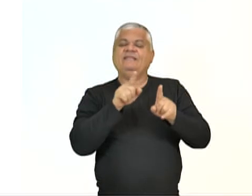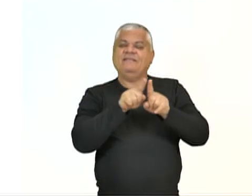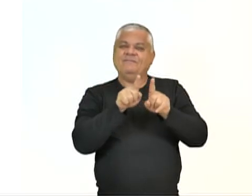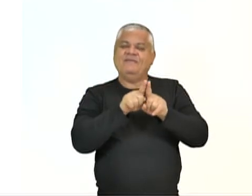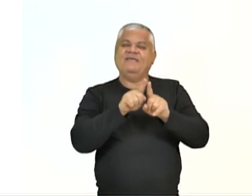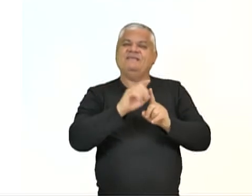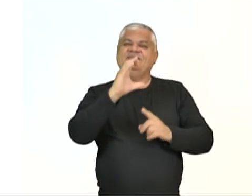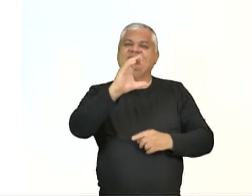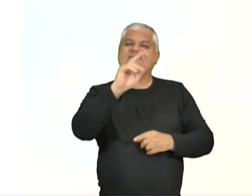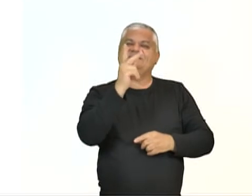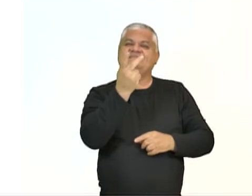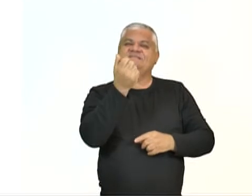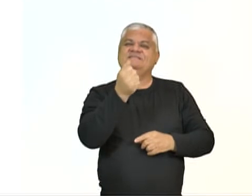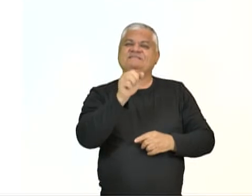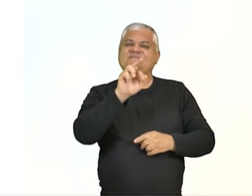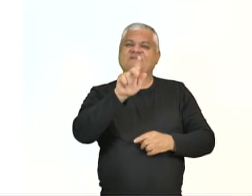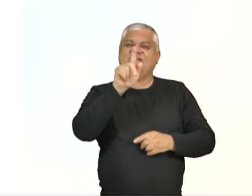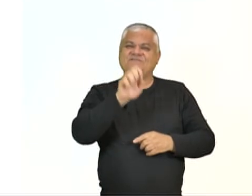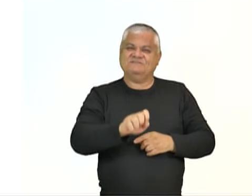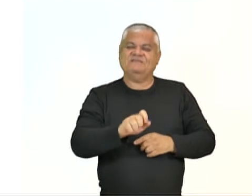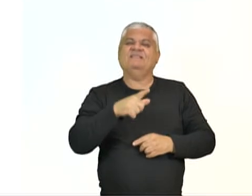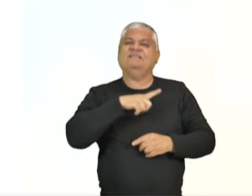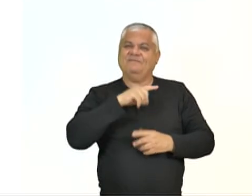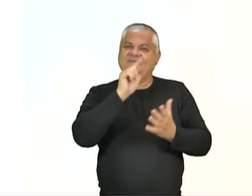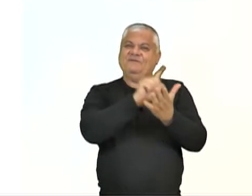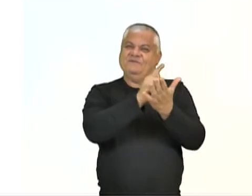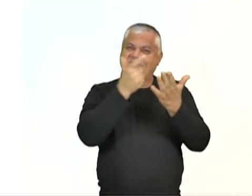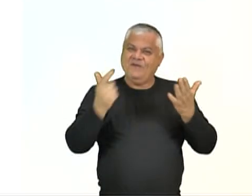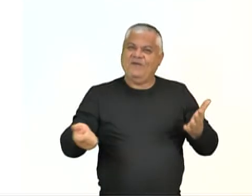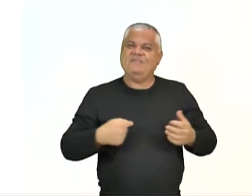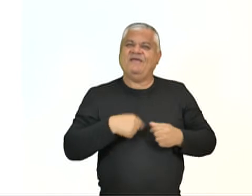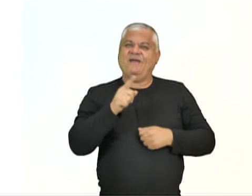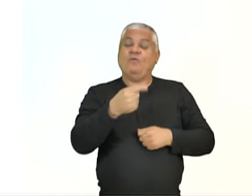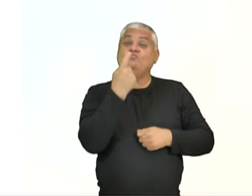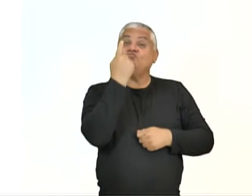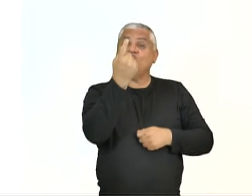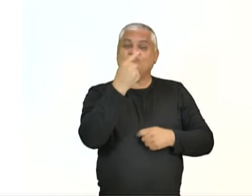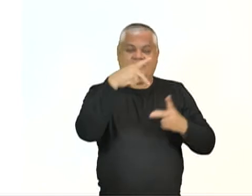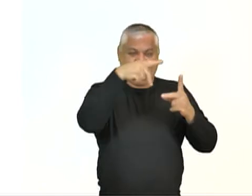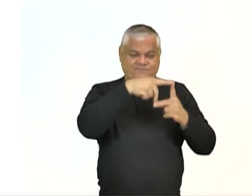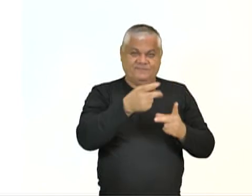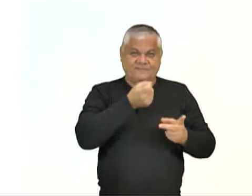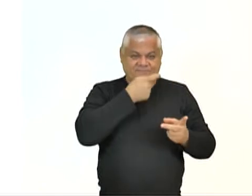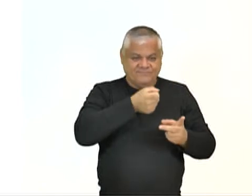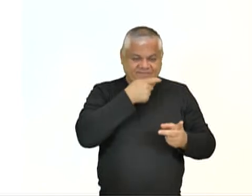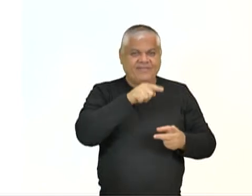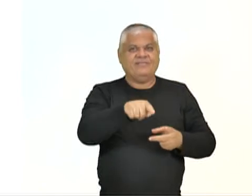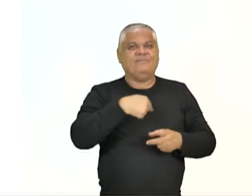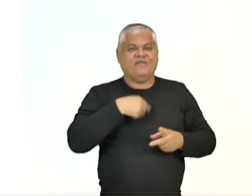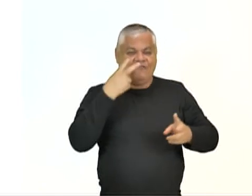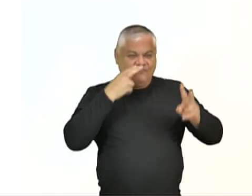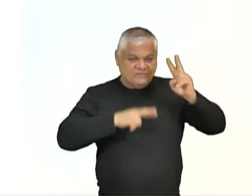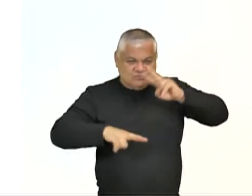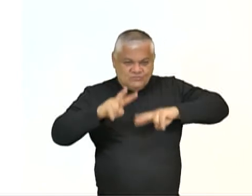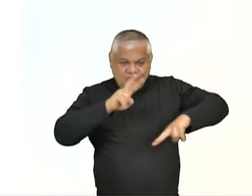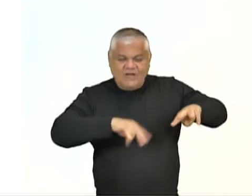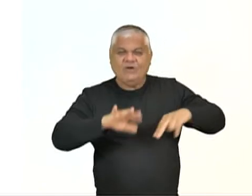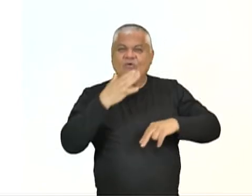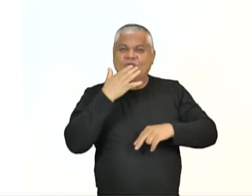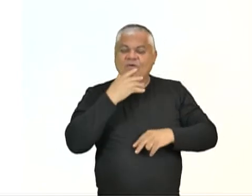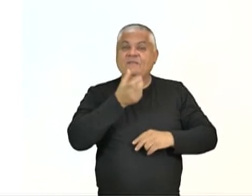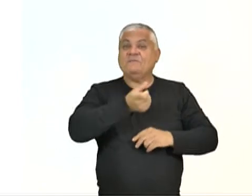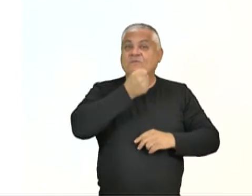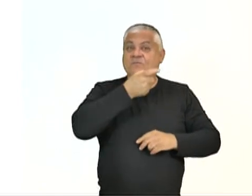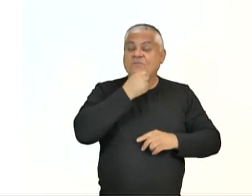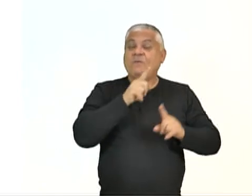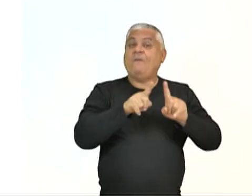charge. A charge também acontece em jornal e revista, ela também vai ter muito apelo visual, vai ter humor, mas